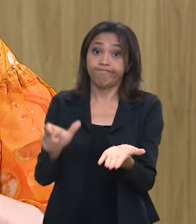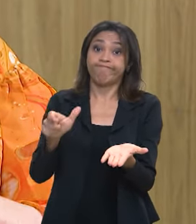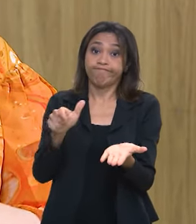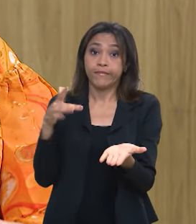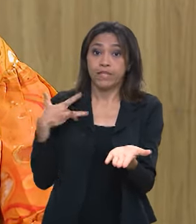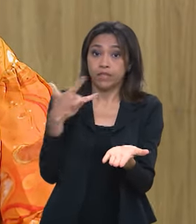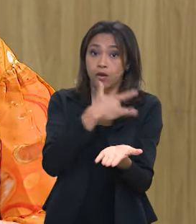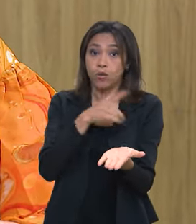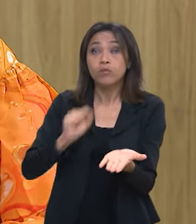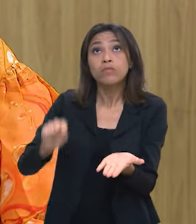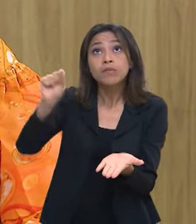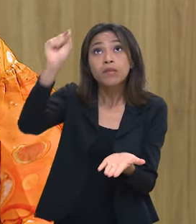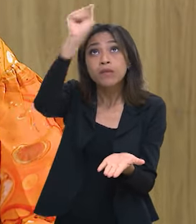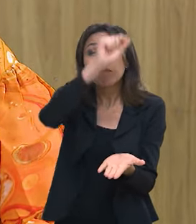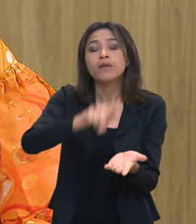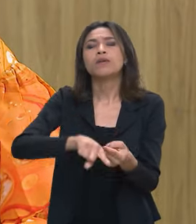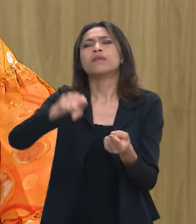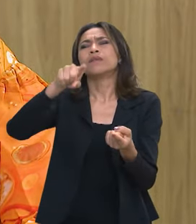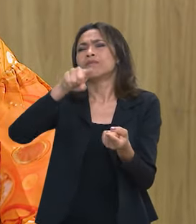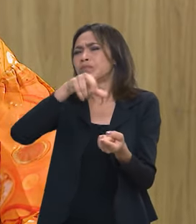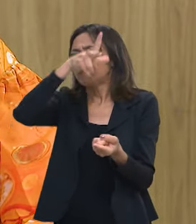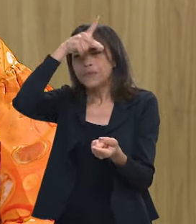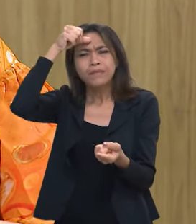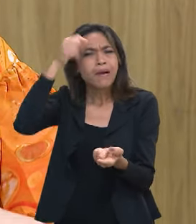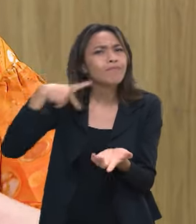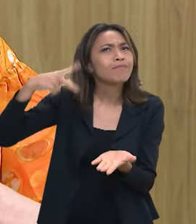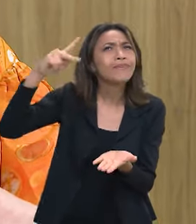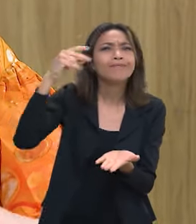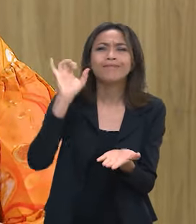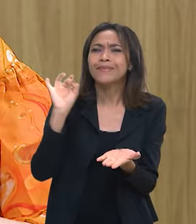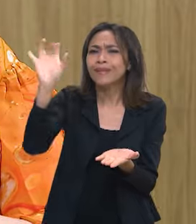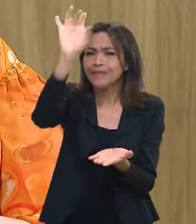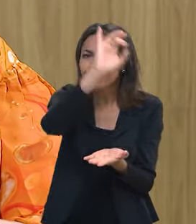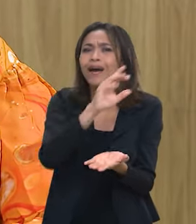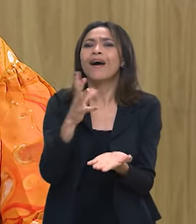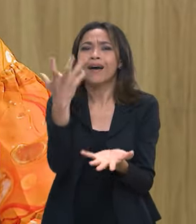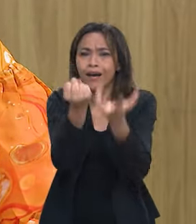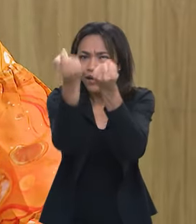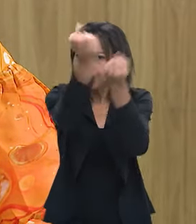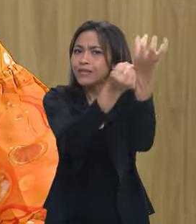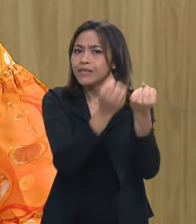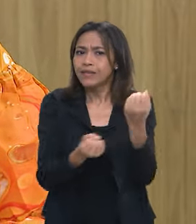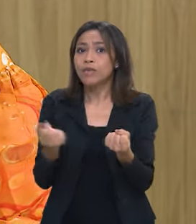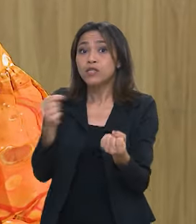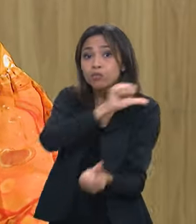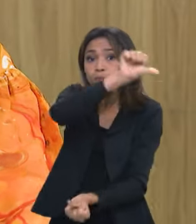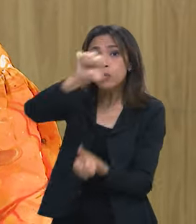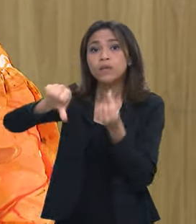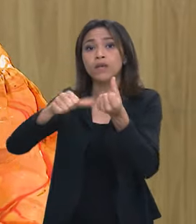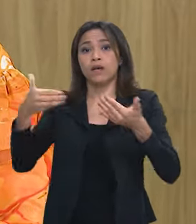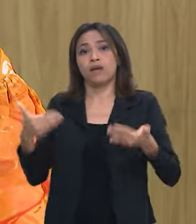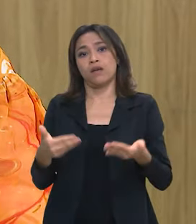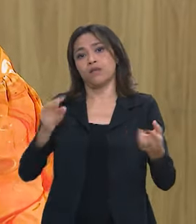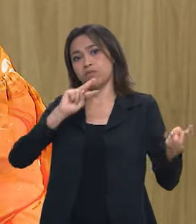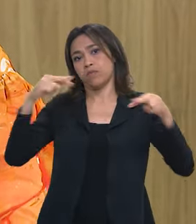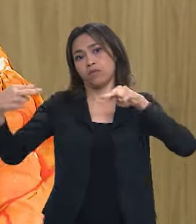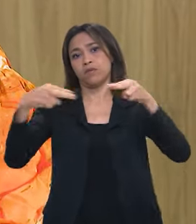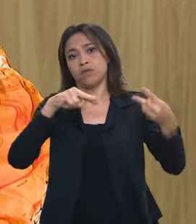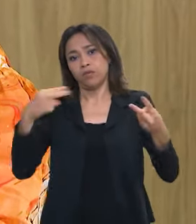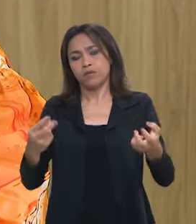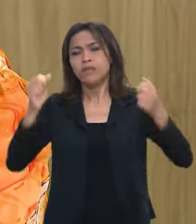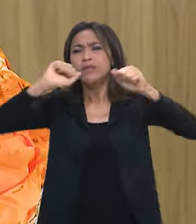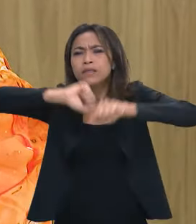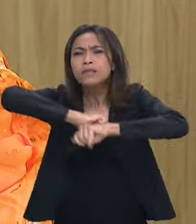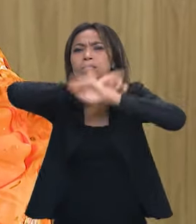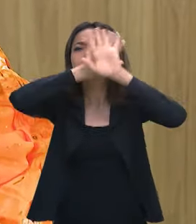Saúde, do Conselho dos Secretários Municipais de Saúde, para mudar esse quadro da vacinação e para dar transparência